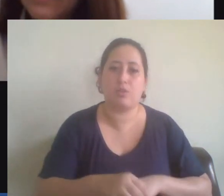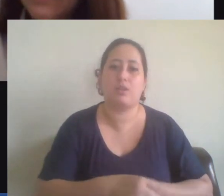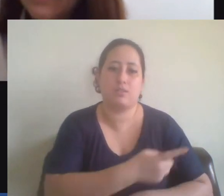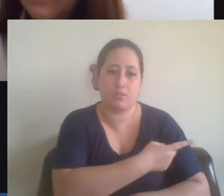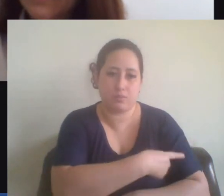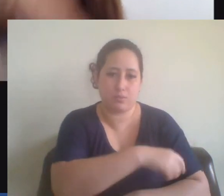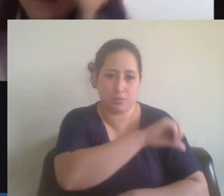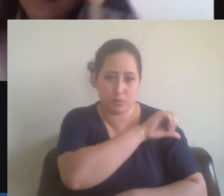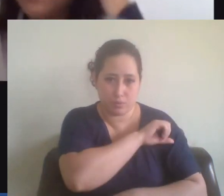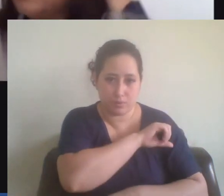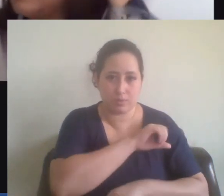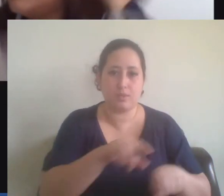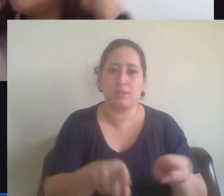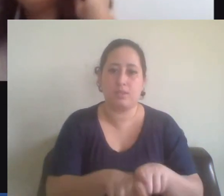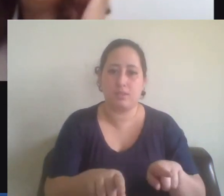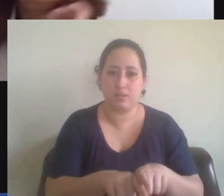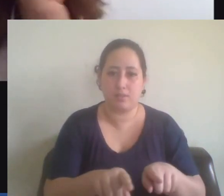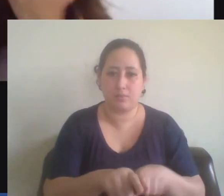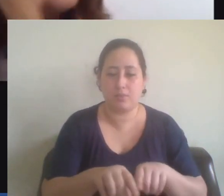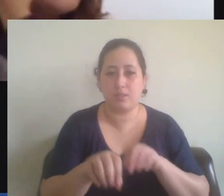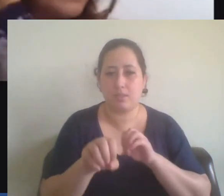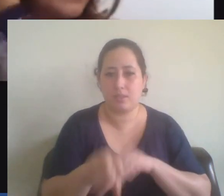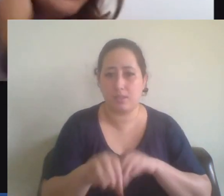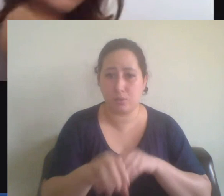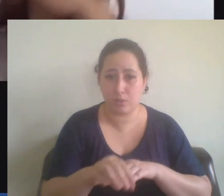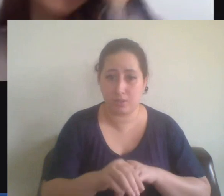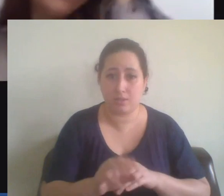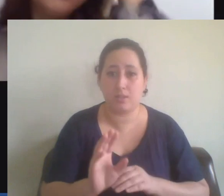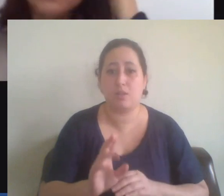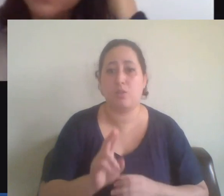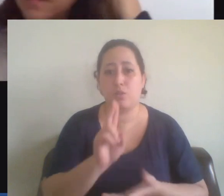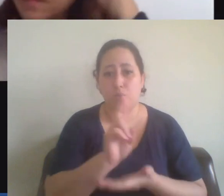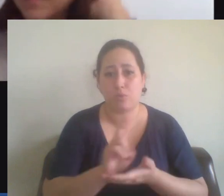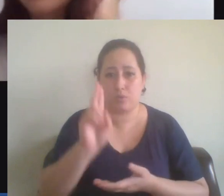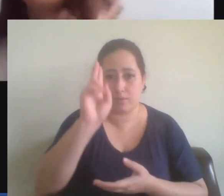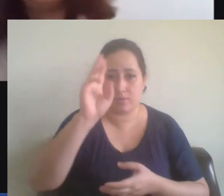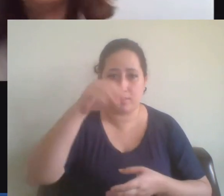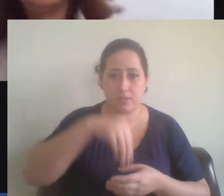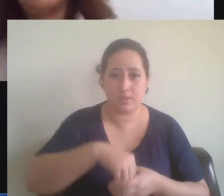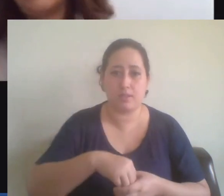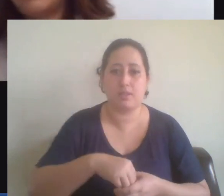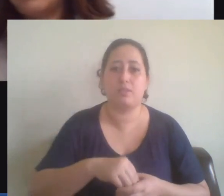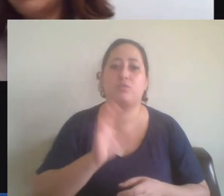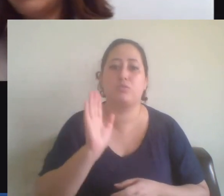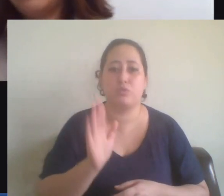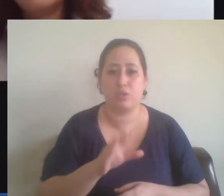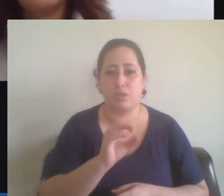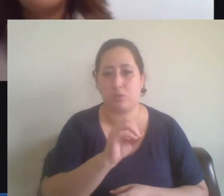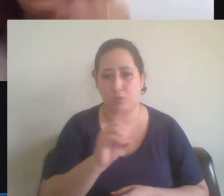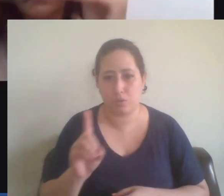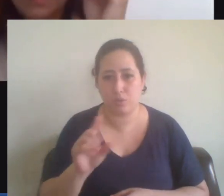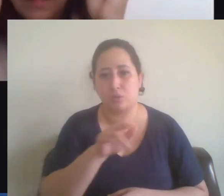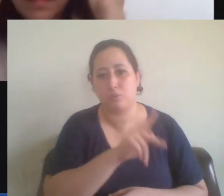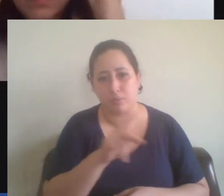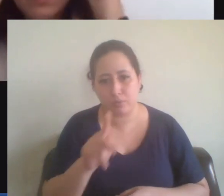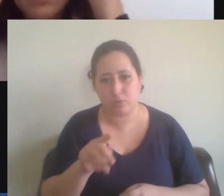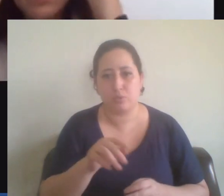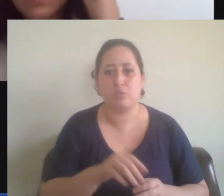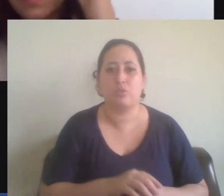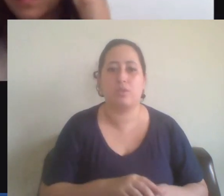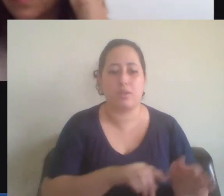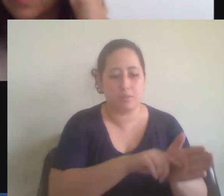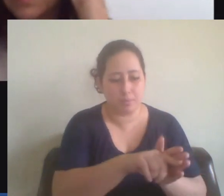educação, do Terceiro de Universidades, onde já fui coordenador, professor, orientador de